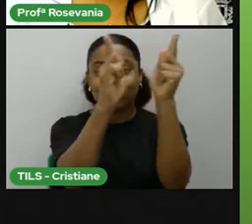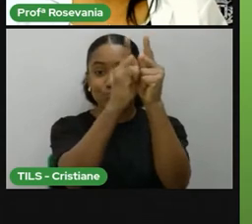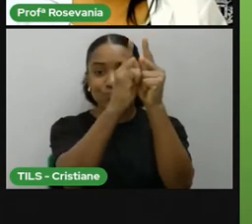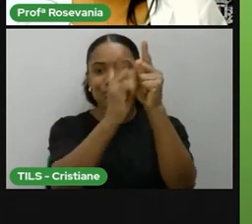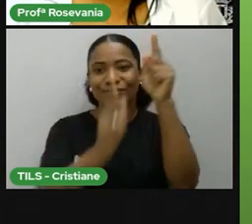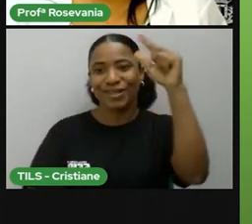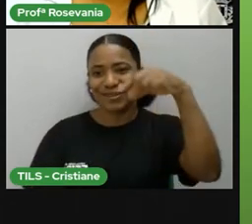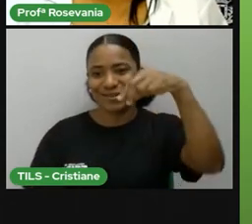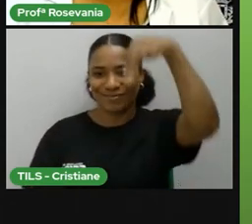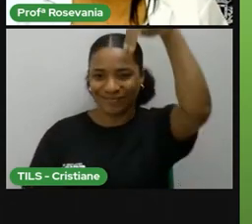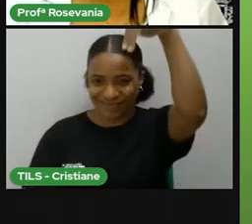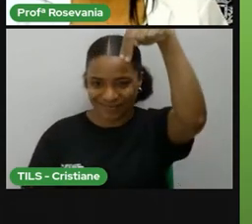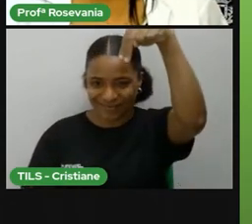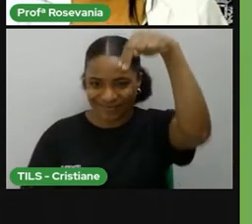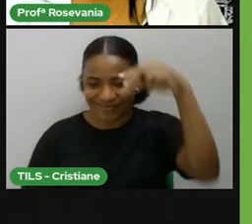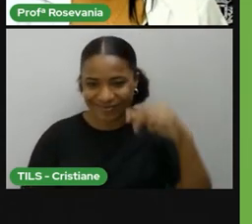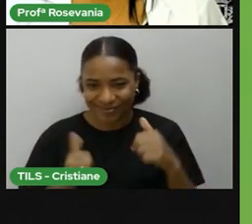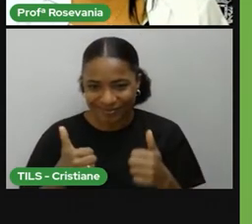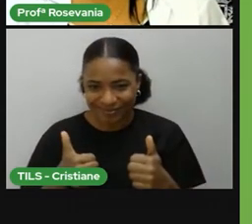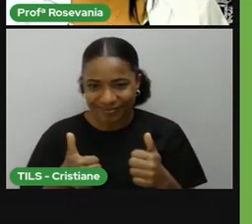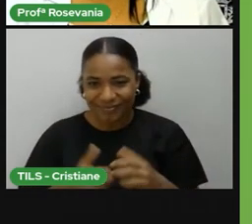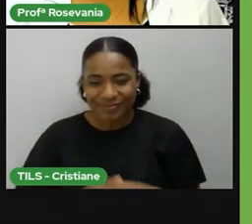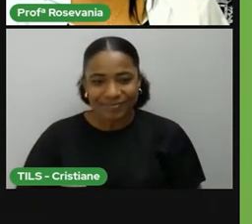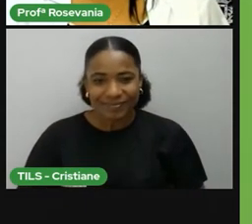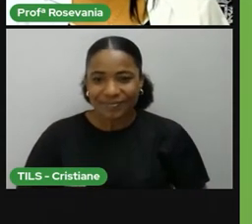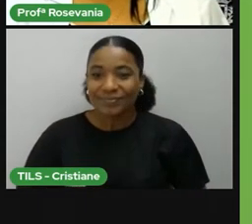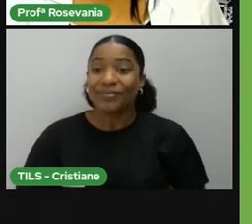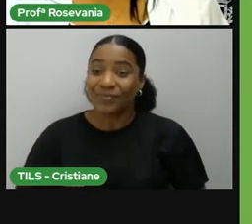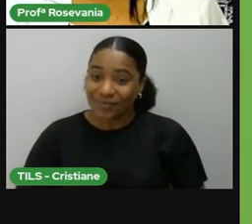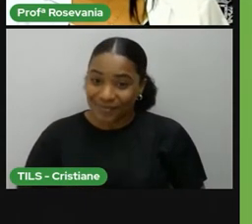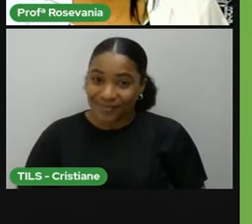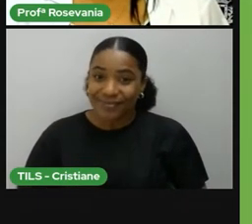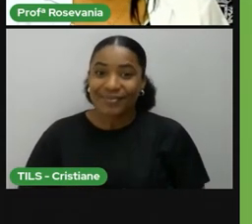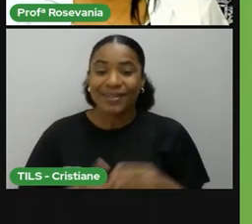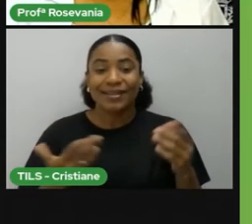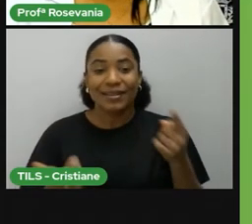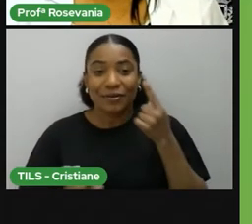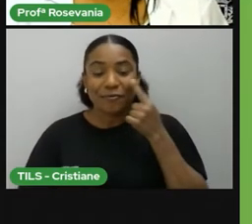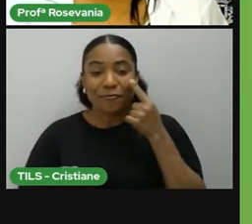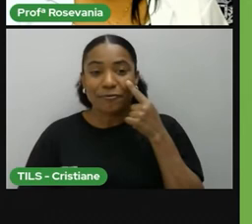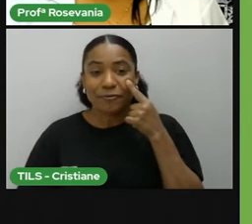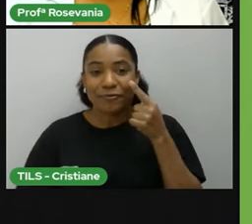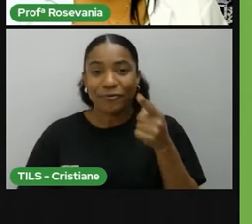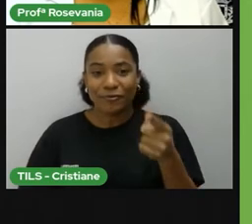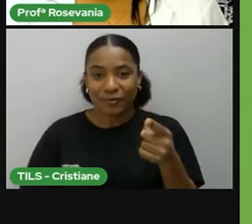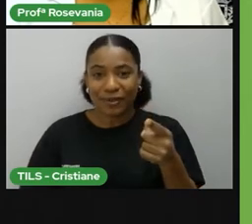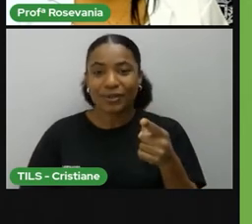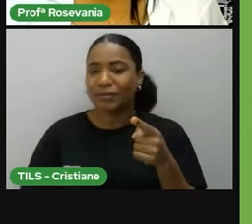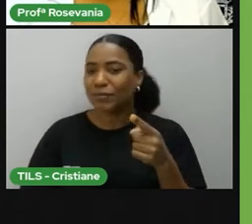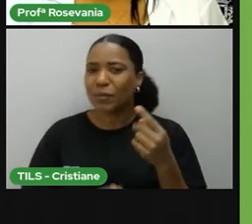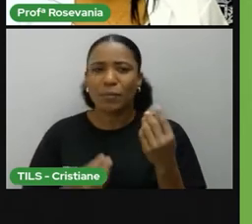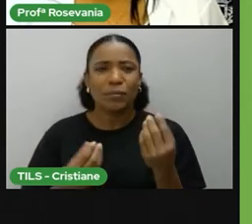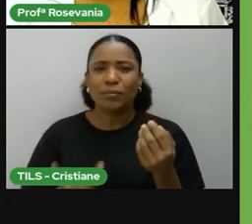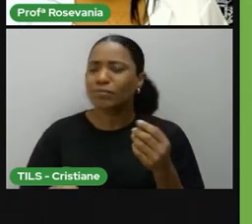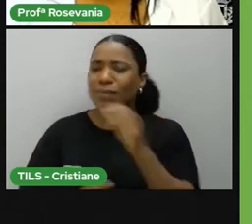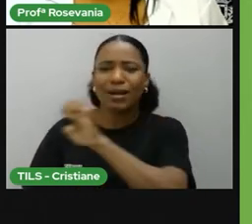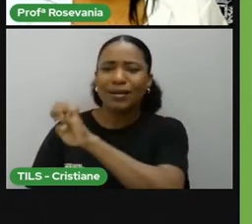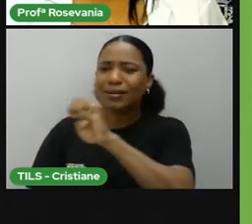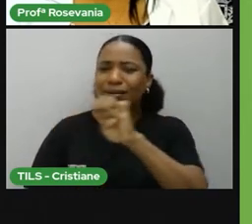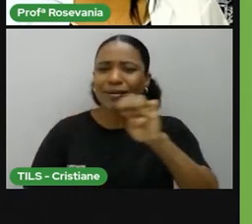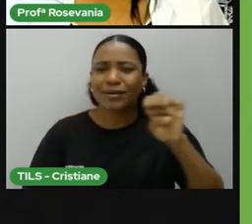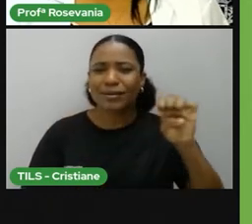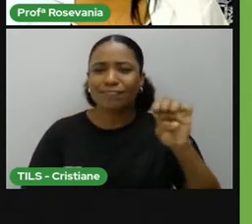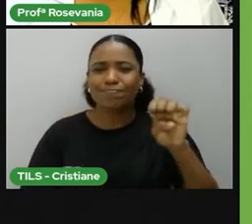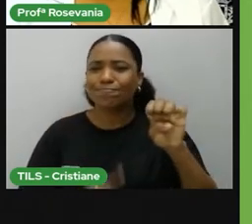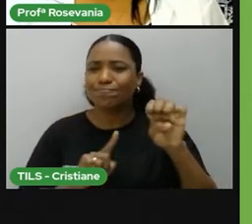as zonas polares. Bom, aqui, só para a gente mostrar a importância da linha do Equador,